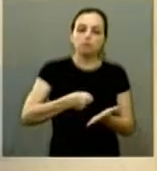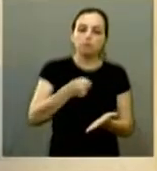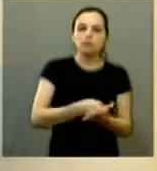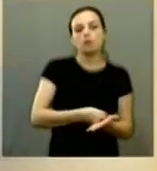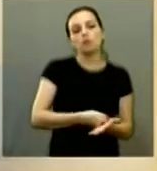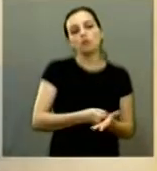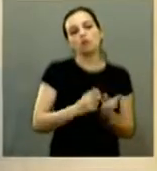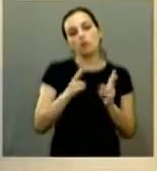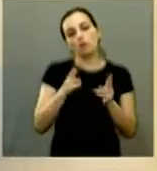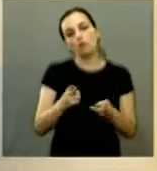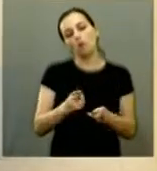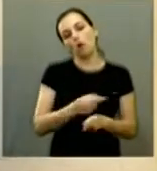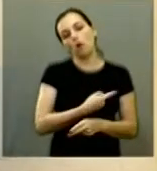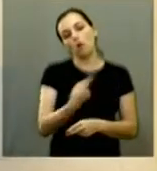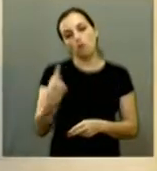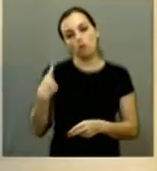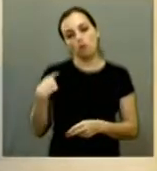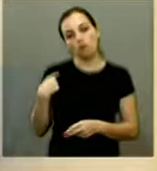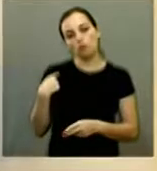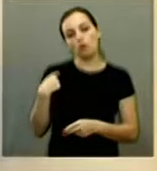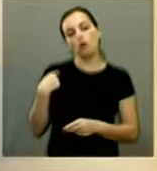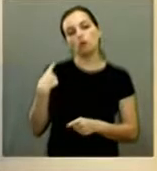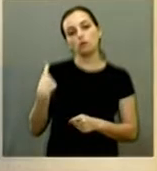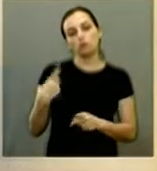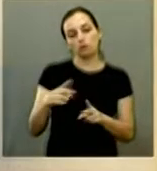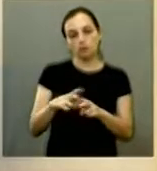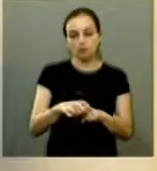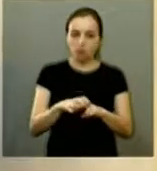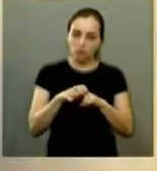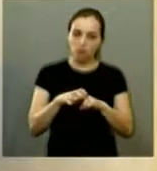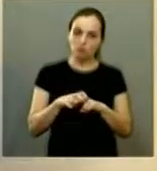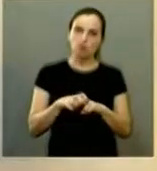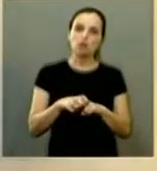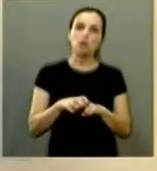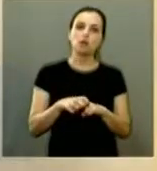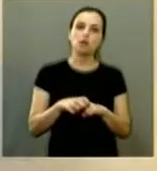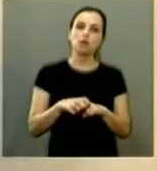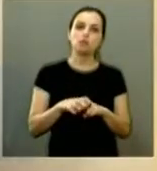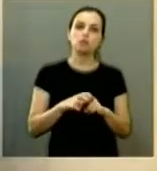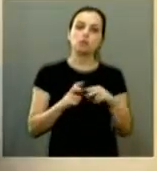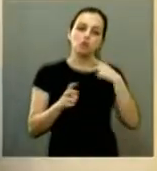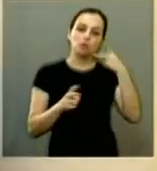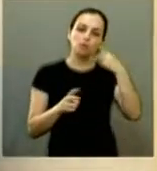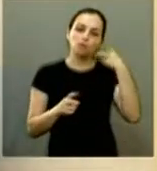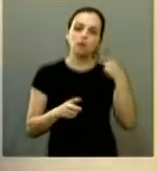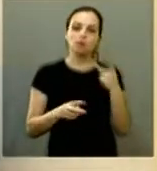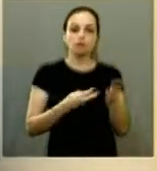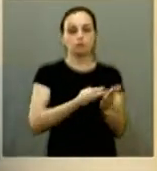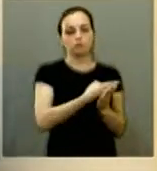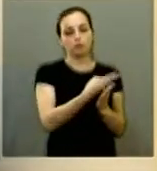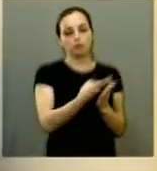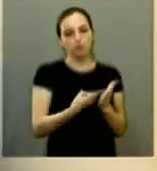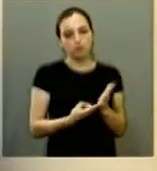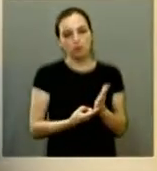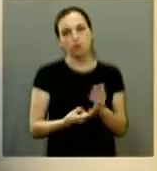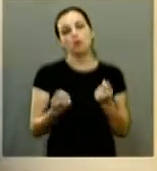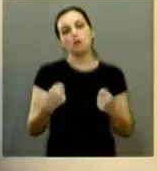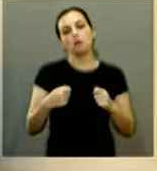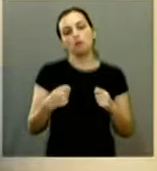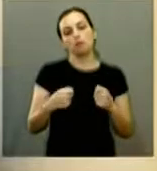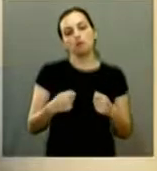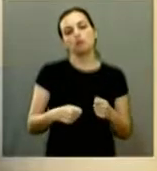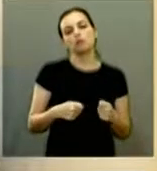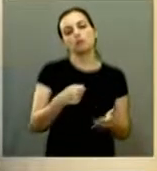nós dói vocês dói muito mais por isso que tanto o Ilha a Gabriela a Juliana está aqui desabafando tem que fazer